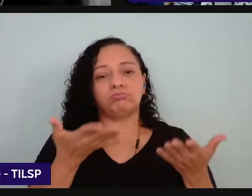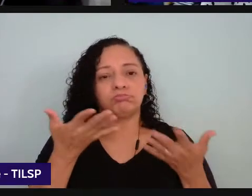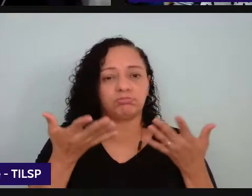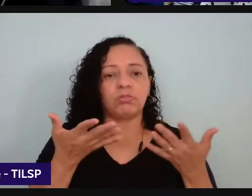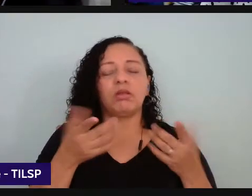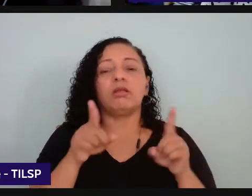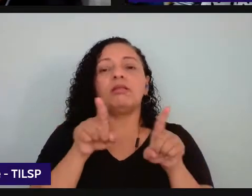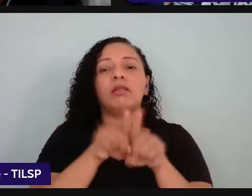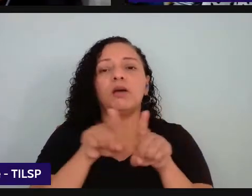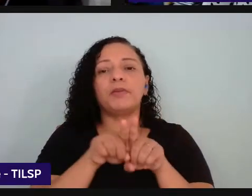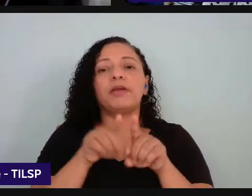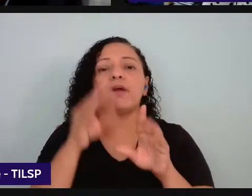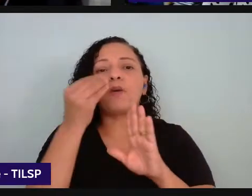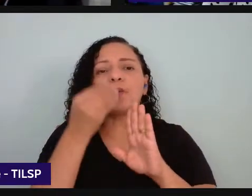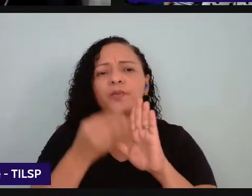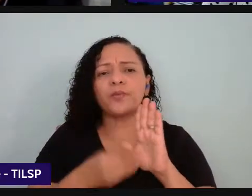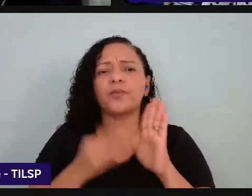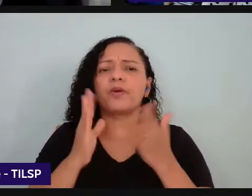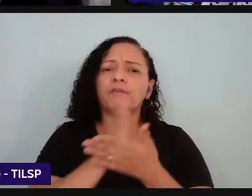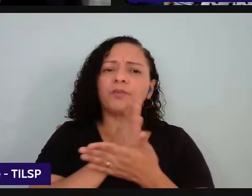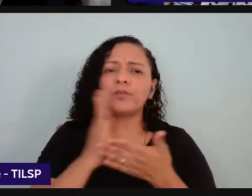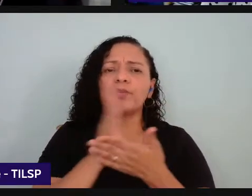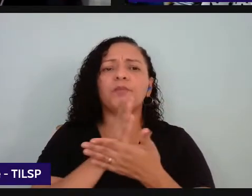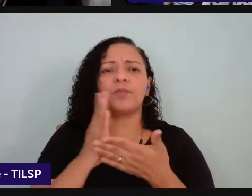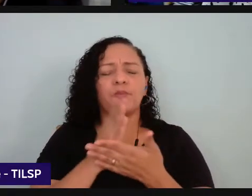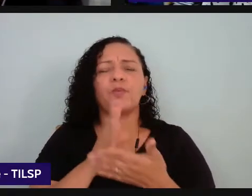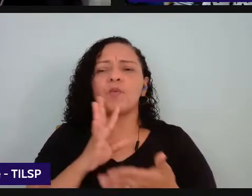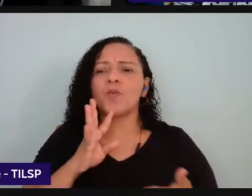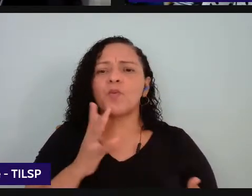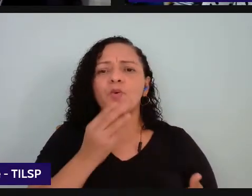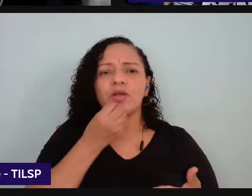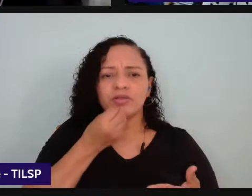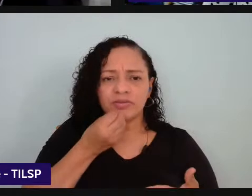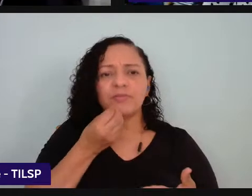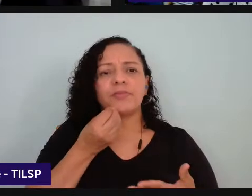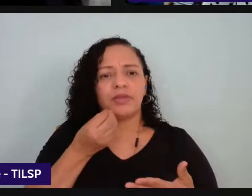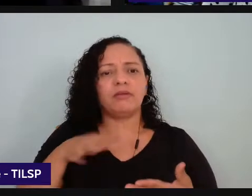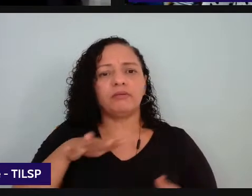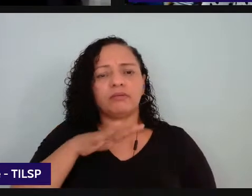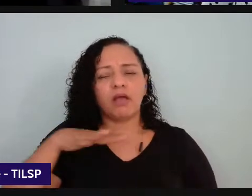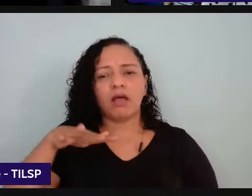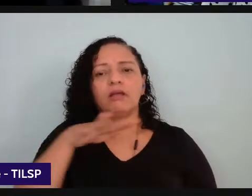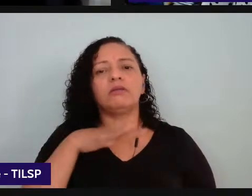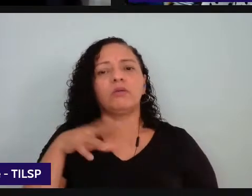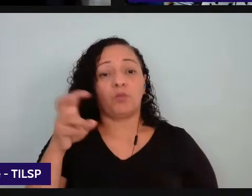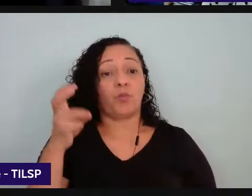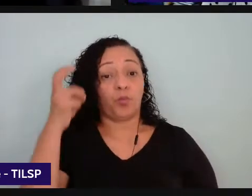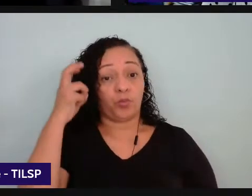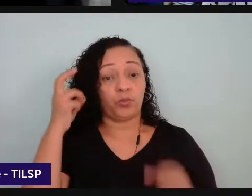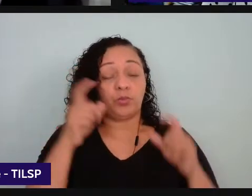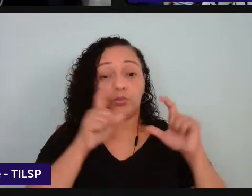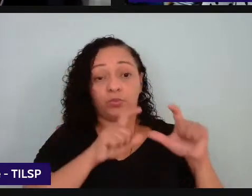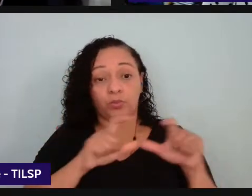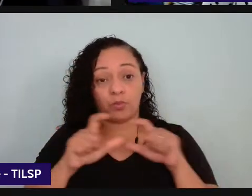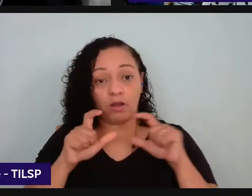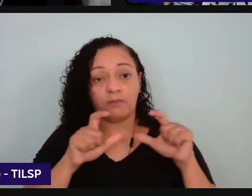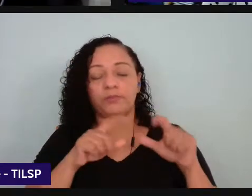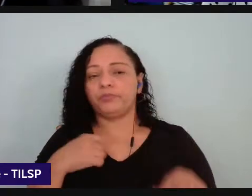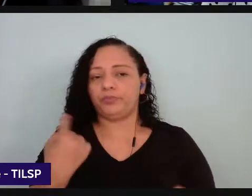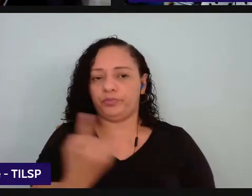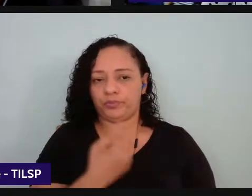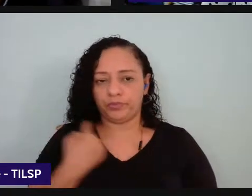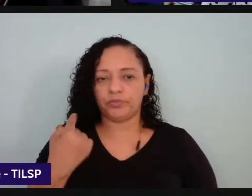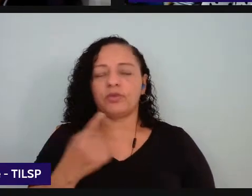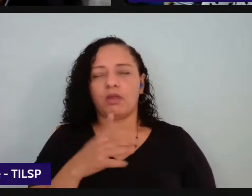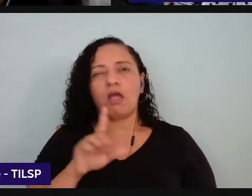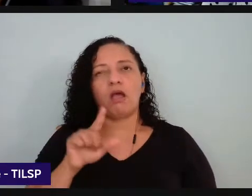decisão de colocar alguns objetos de conhecimento mais voltados para a questão das culturas locais e aí nós aqui optamos